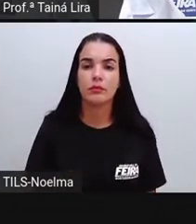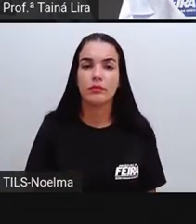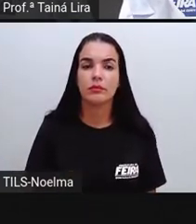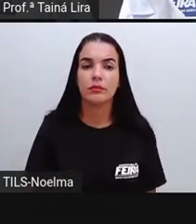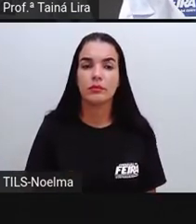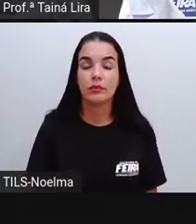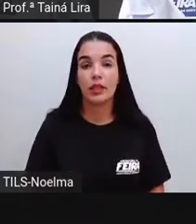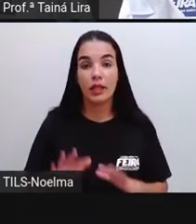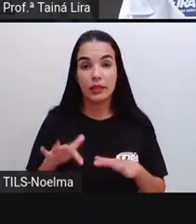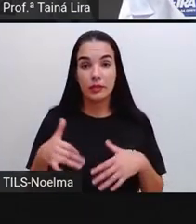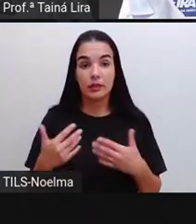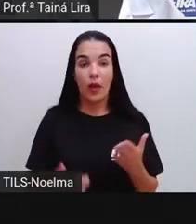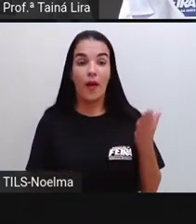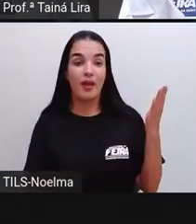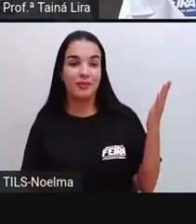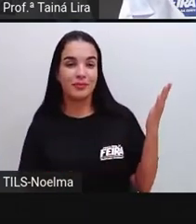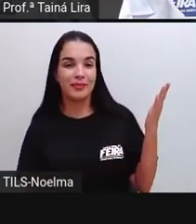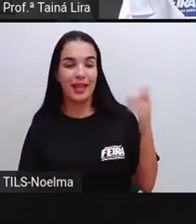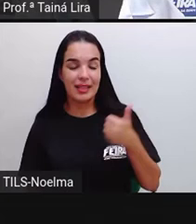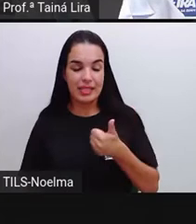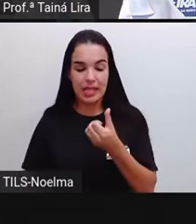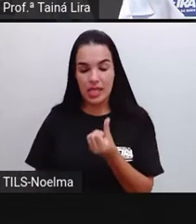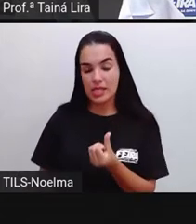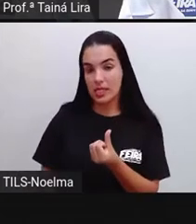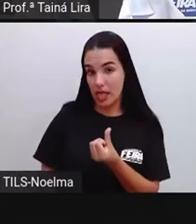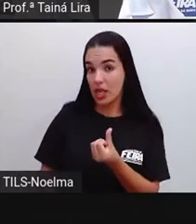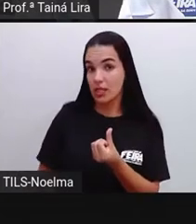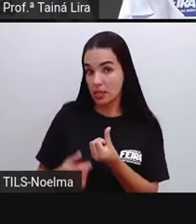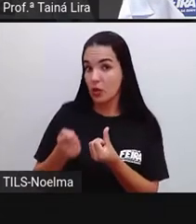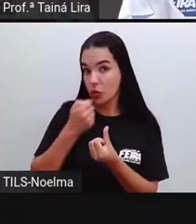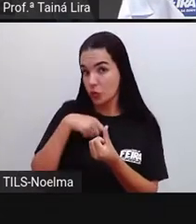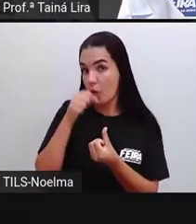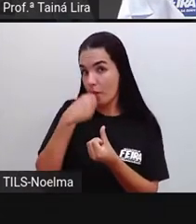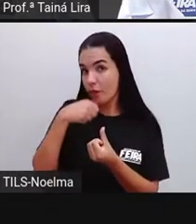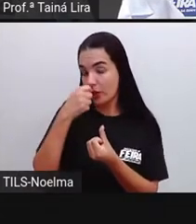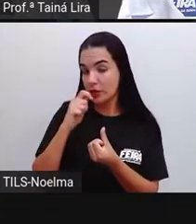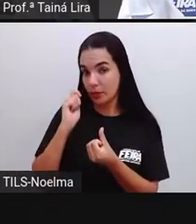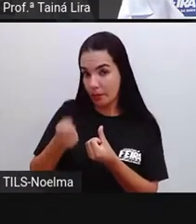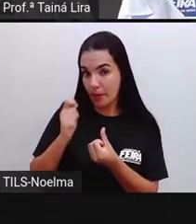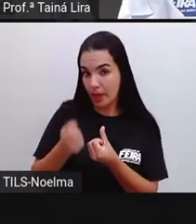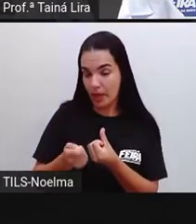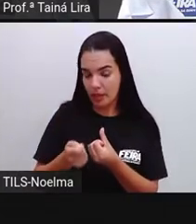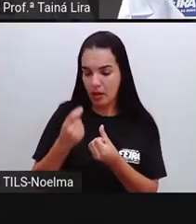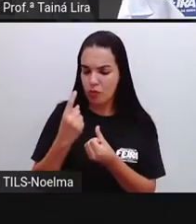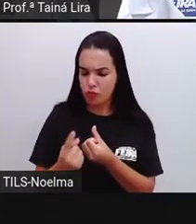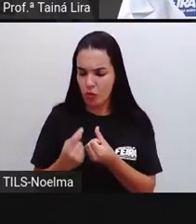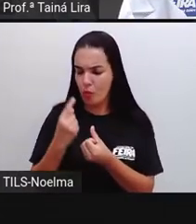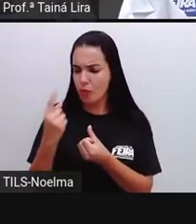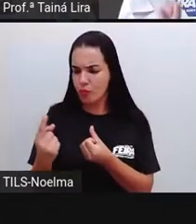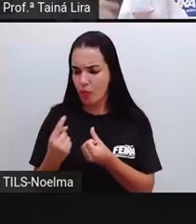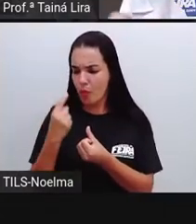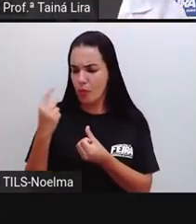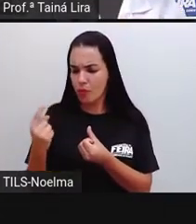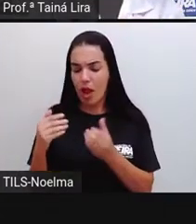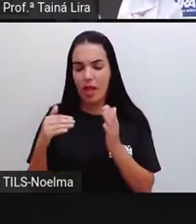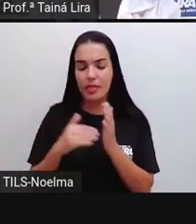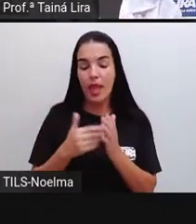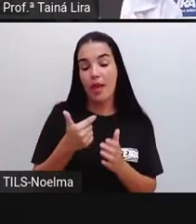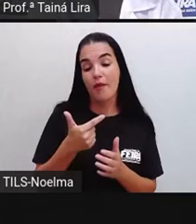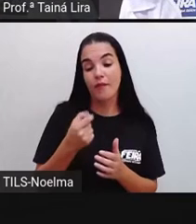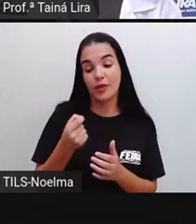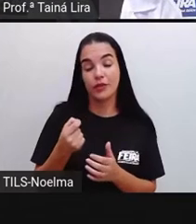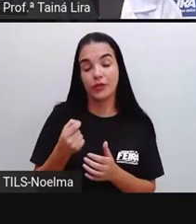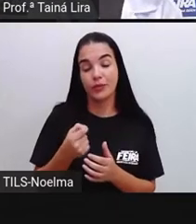A pró colocou aqui, ó, o dezesseis, que é o valor do sorvete, completou aqui de um em um até chegar em vinte.